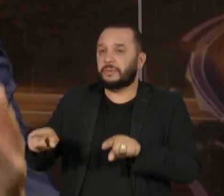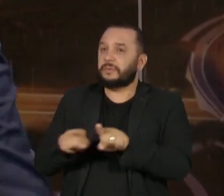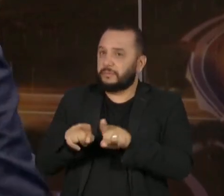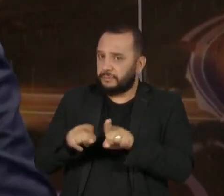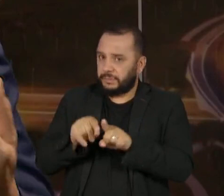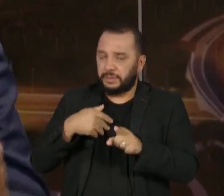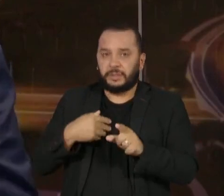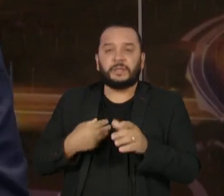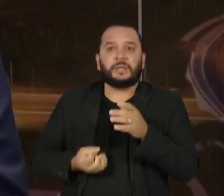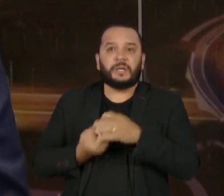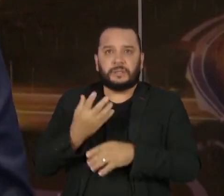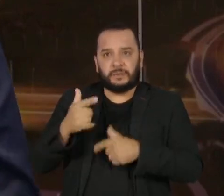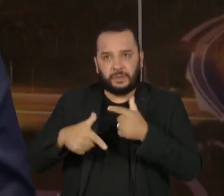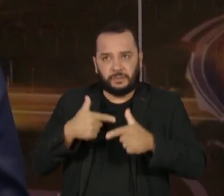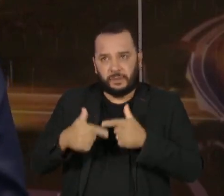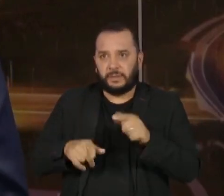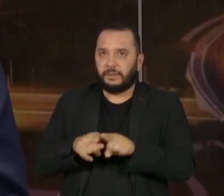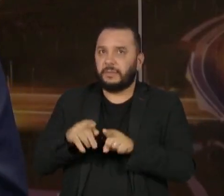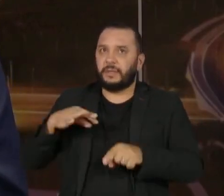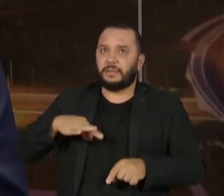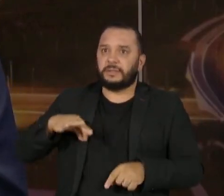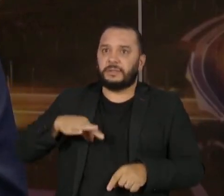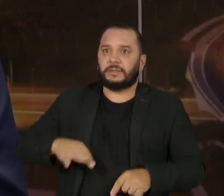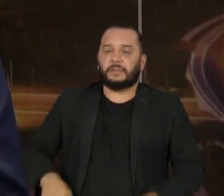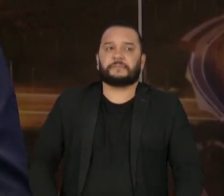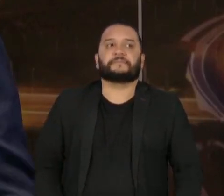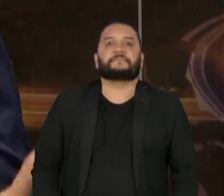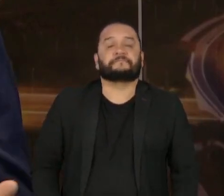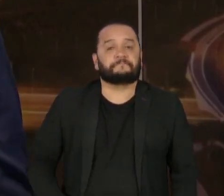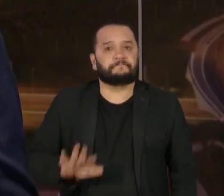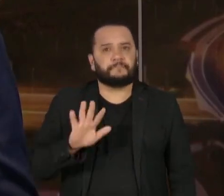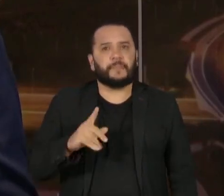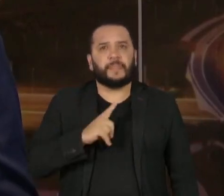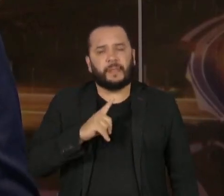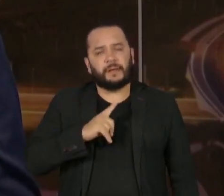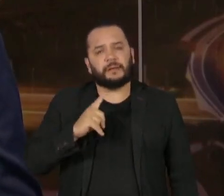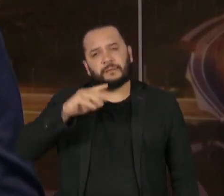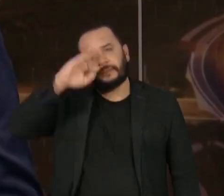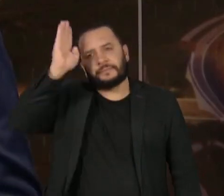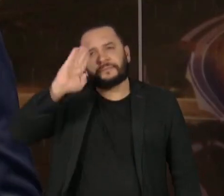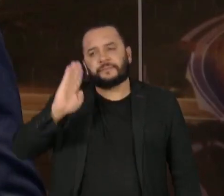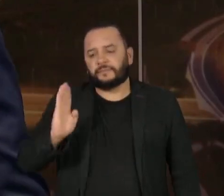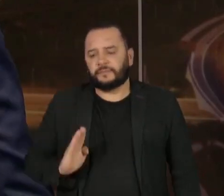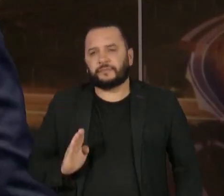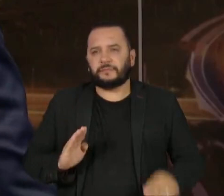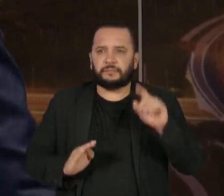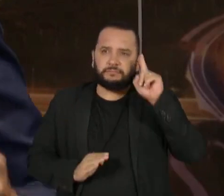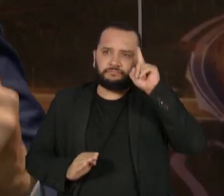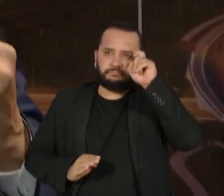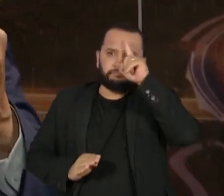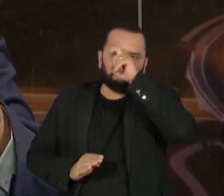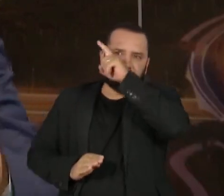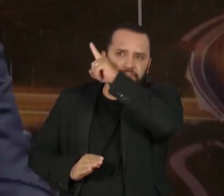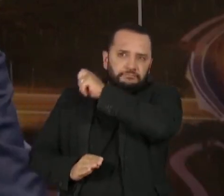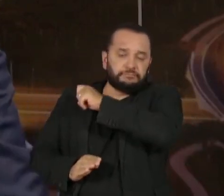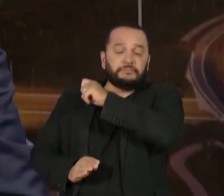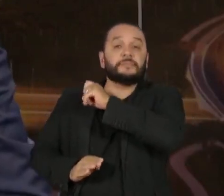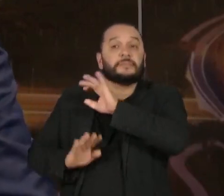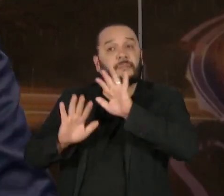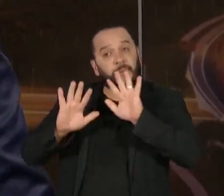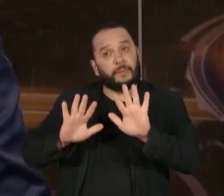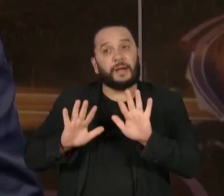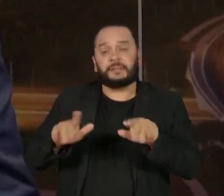a geração de emprego e de renda. Eu diria que as dificuldades do Brasil são, ao mesmo tempo, oportunidades.